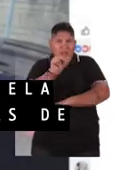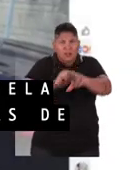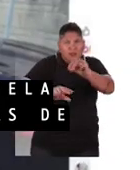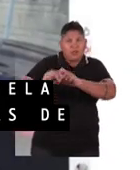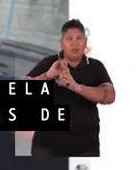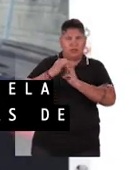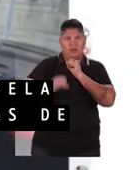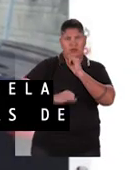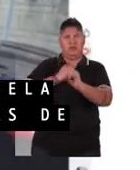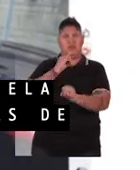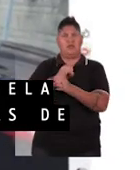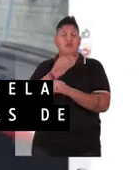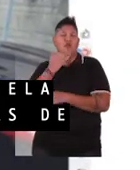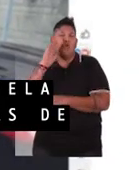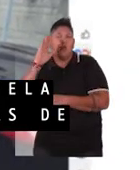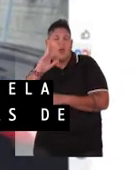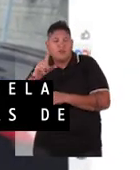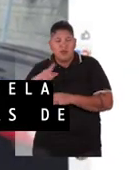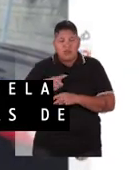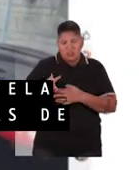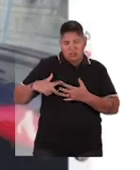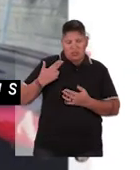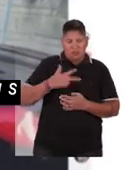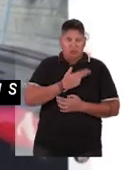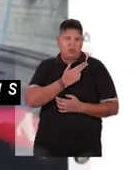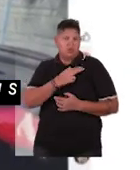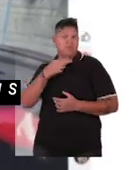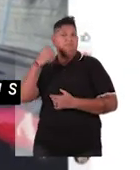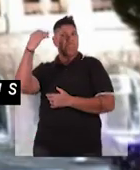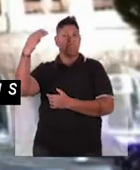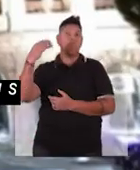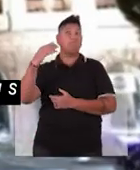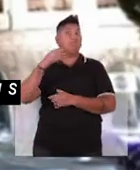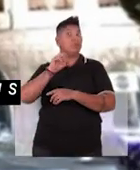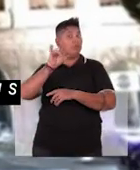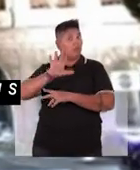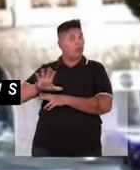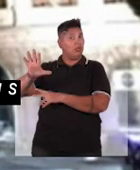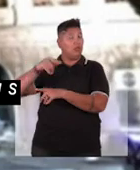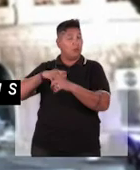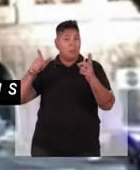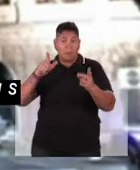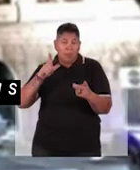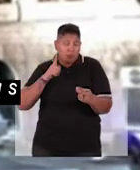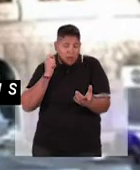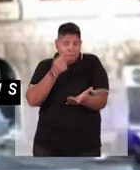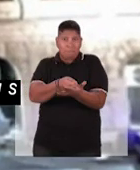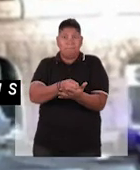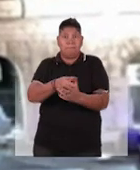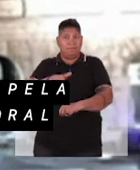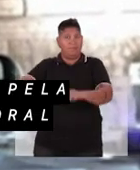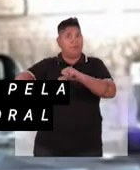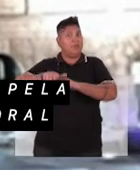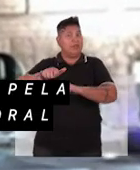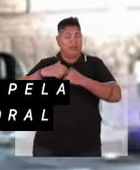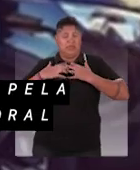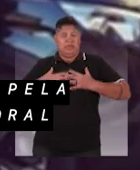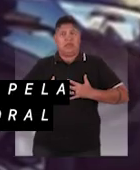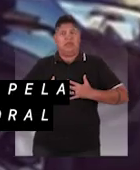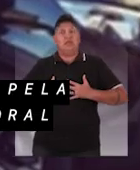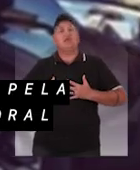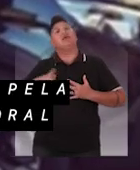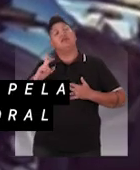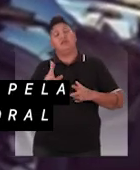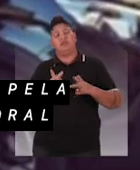Elas eram aliciadas pela internet com promessas de cirurgias e viagens internacionais. Mas o preço cobrado pela